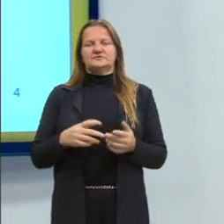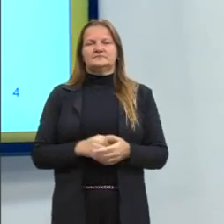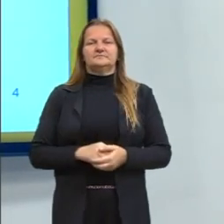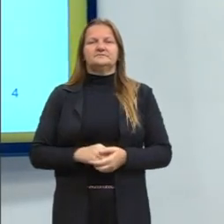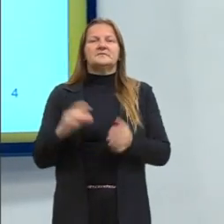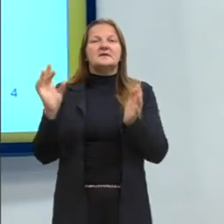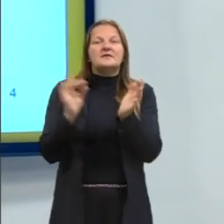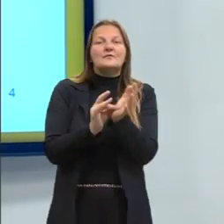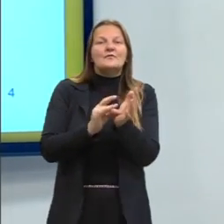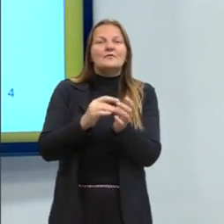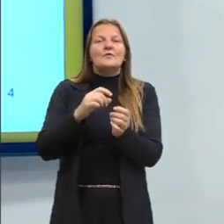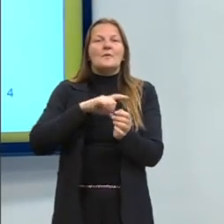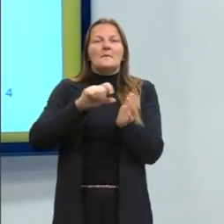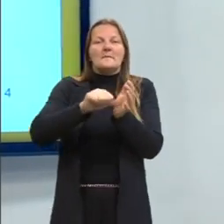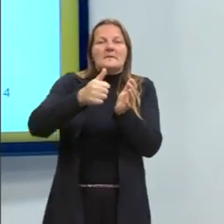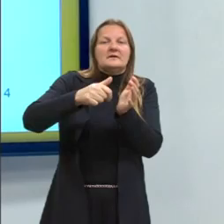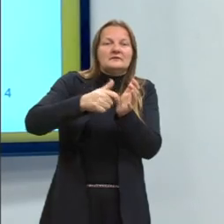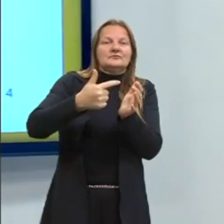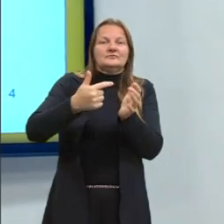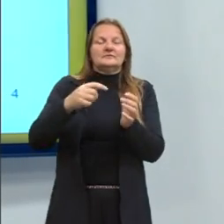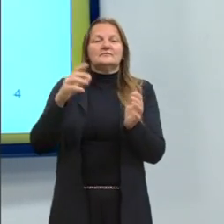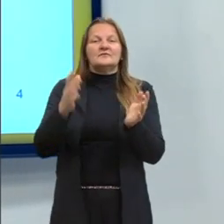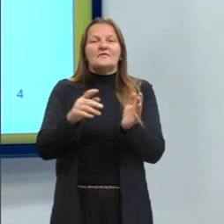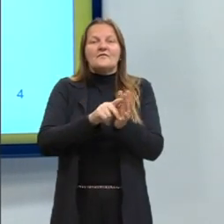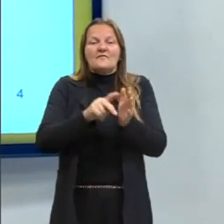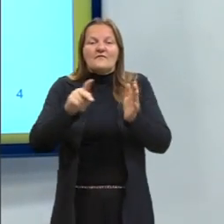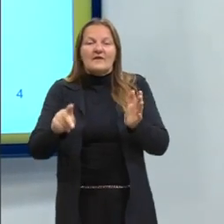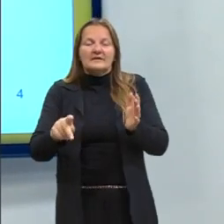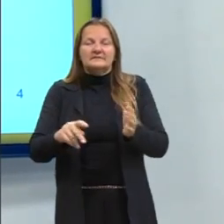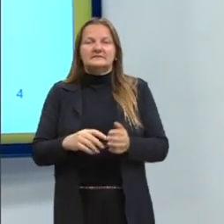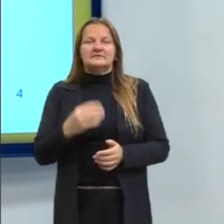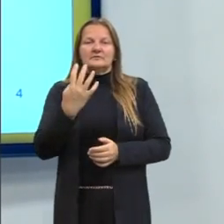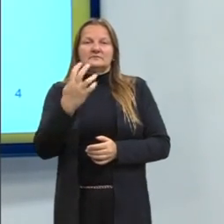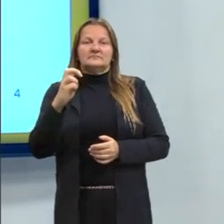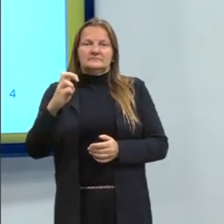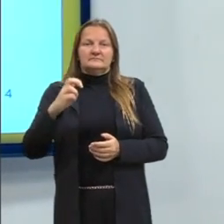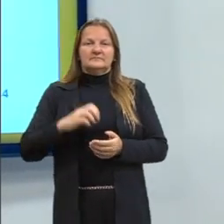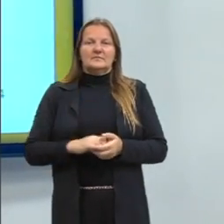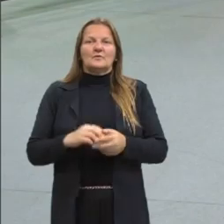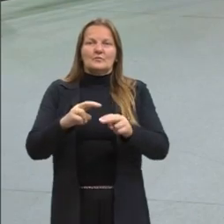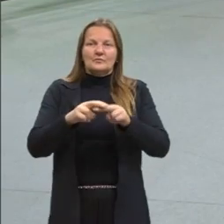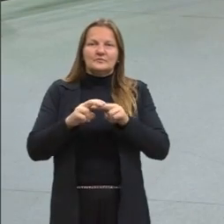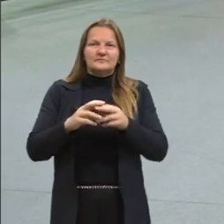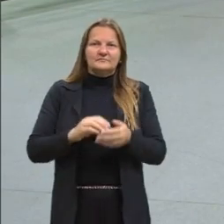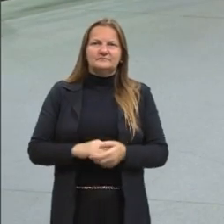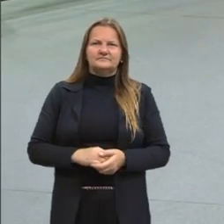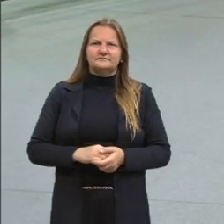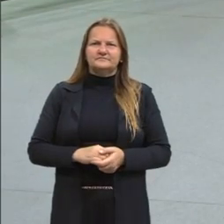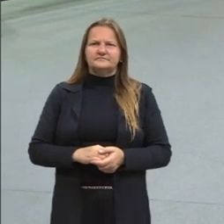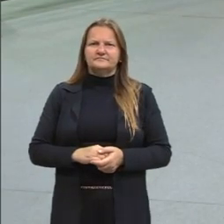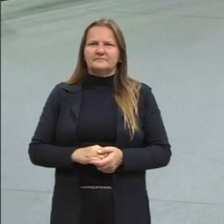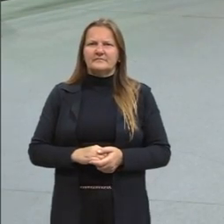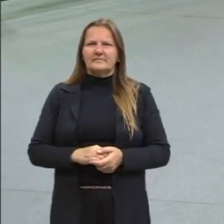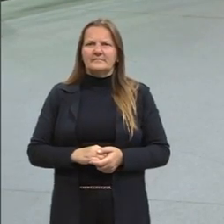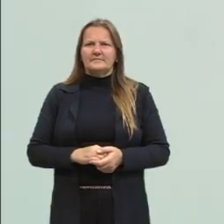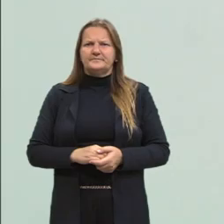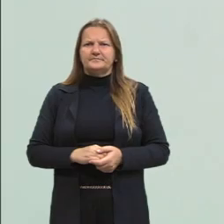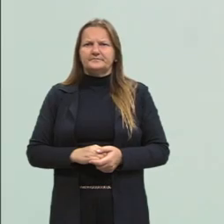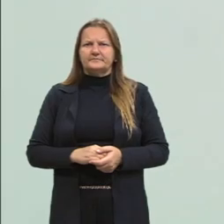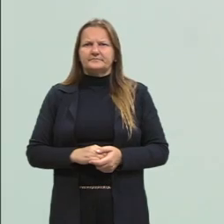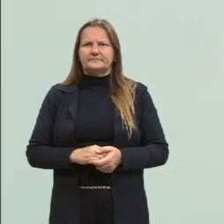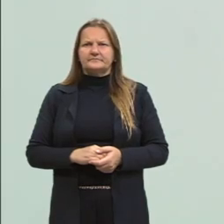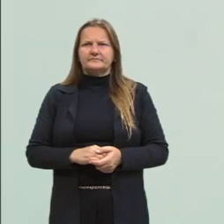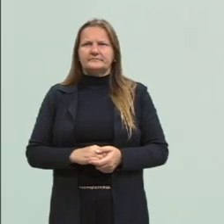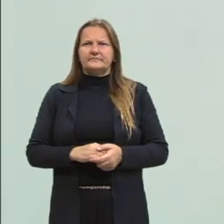nas ideias que eram lá da primeira. E nós temos uma fase de maturidade, né, Lúcia? Sim, essa fase foi consolidada